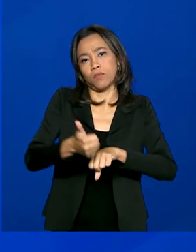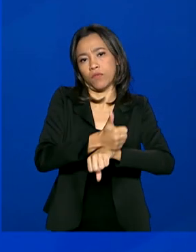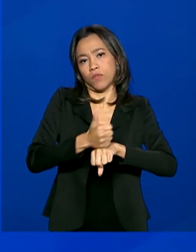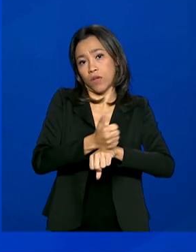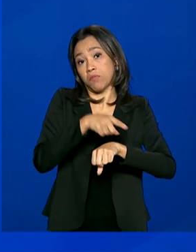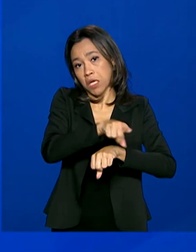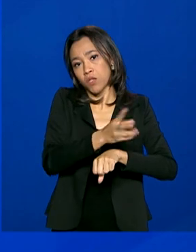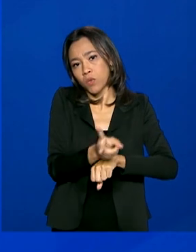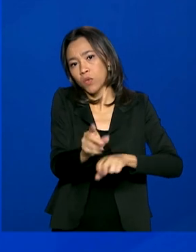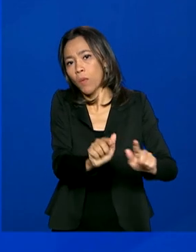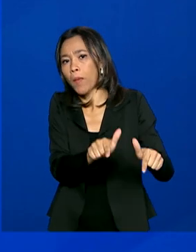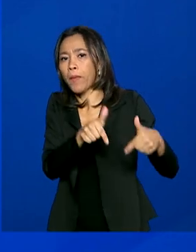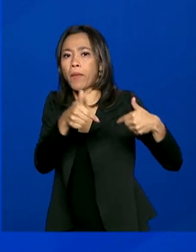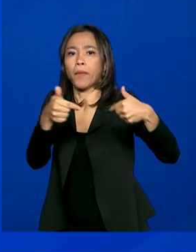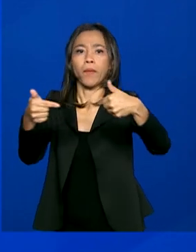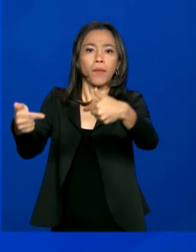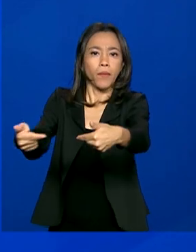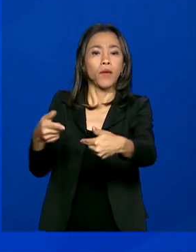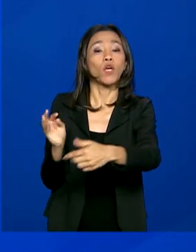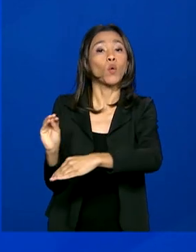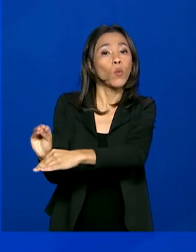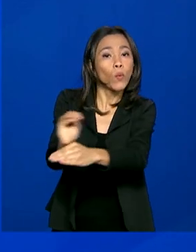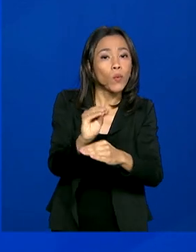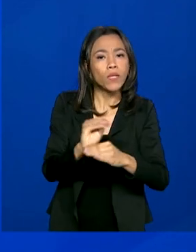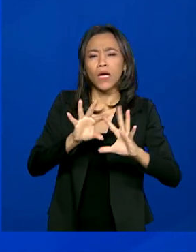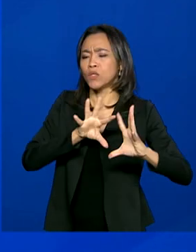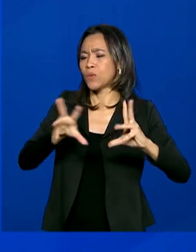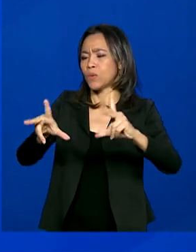trabalho atuante capaz de cuidar de todos os brasileiros.